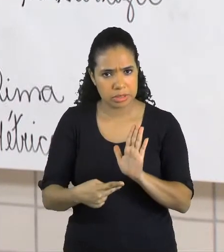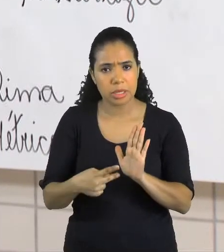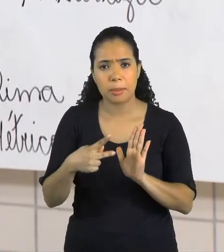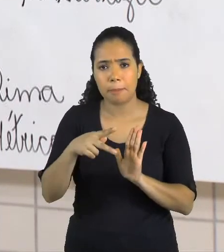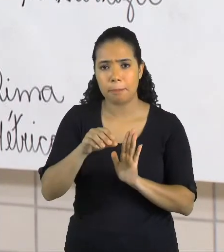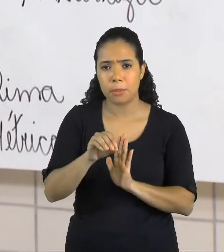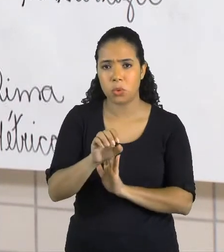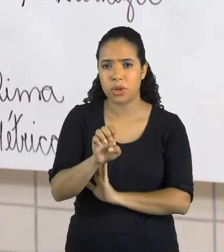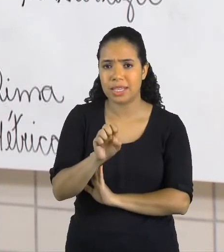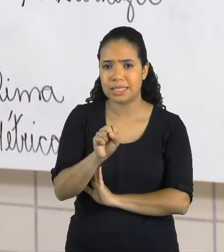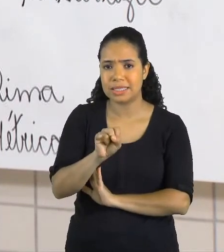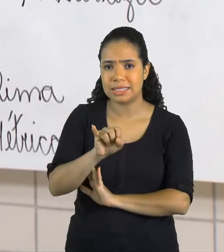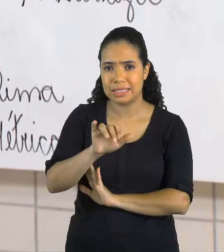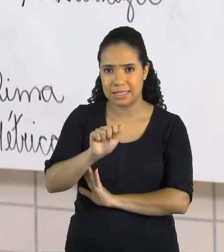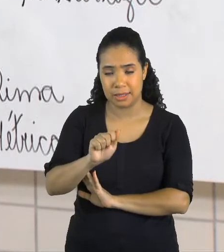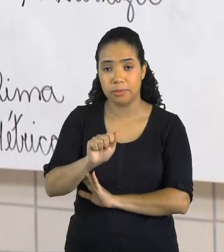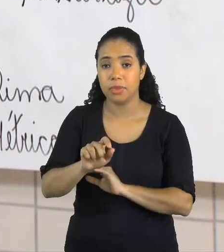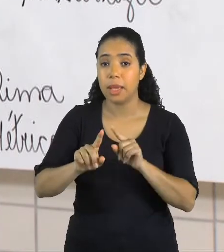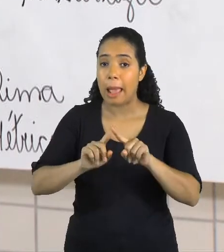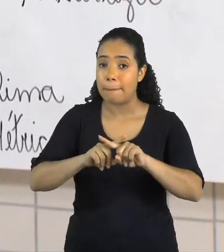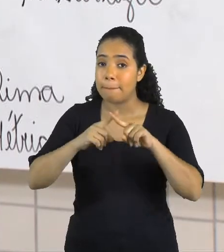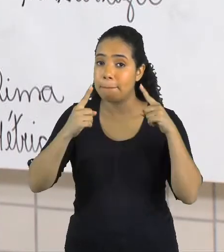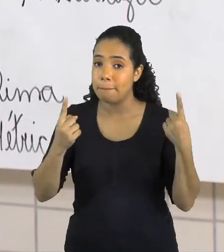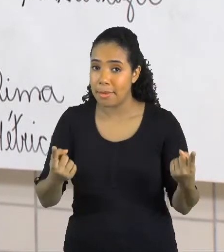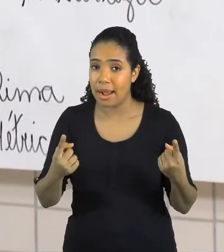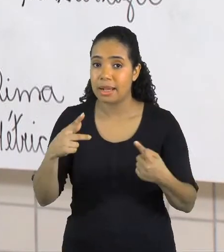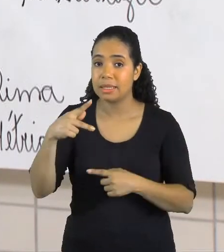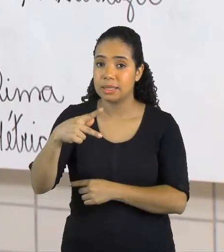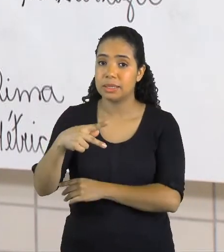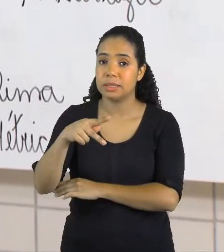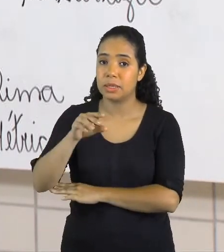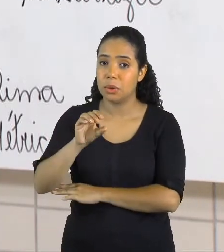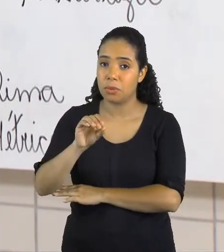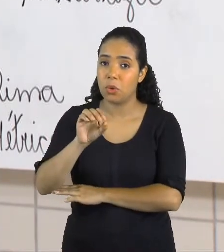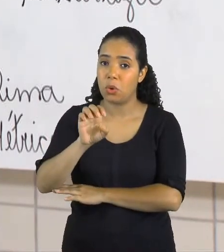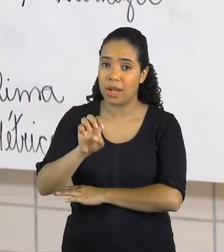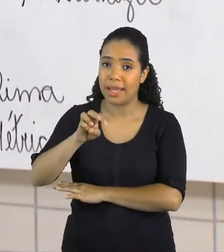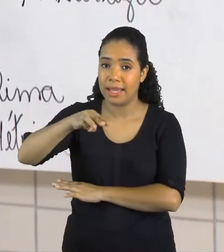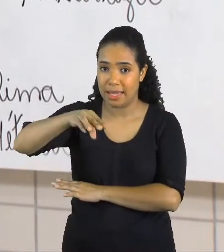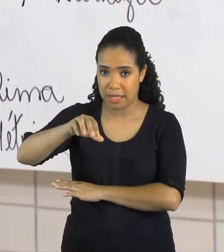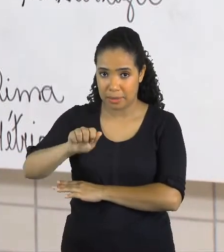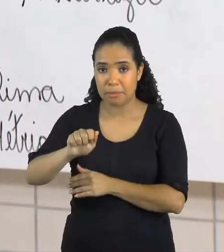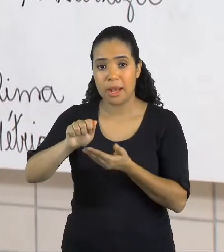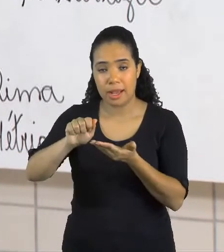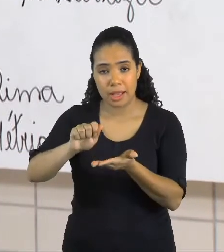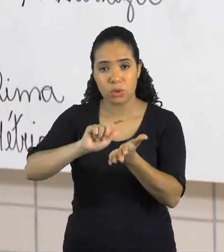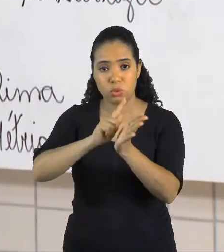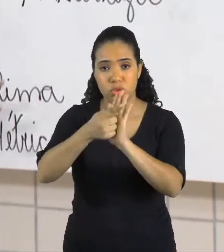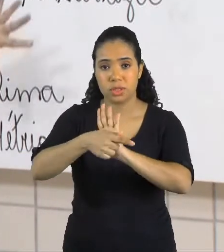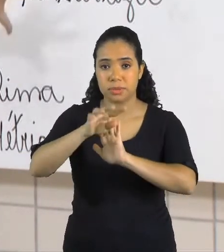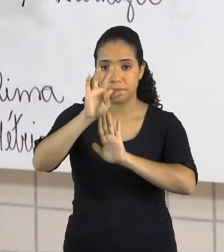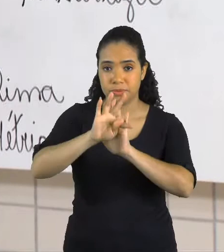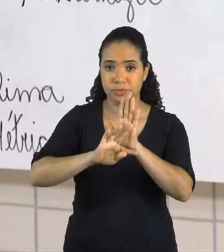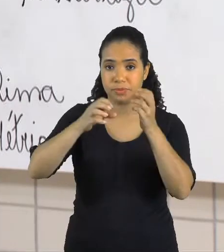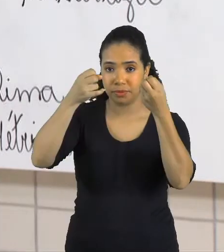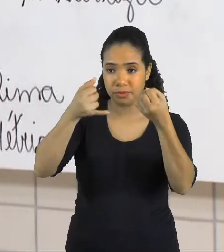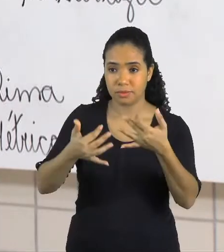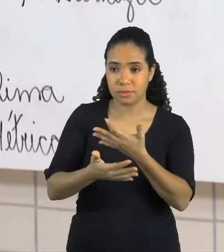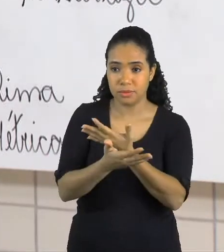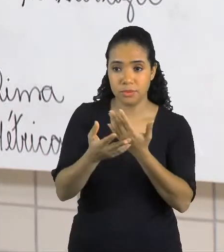o poema é um gênero textual. Vamos aqui para eu explicar aqui no quadro para vocês.